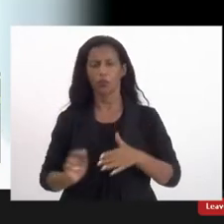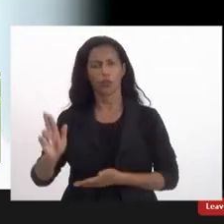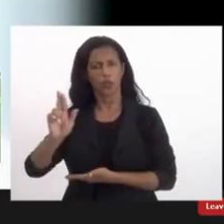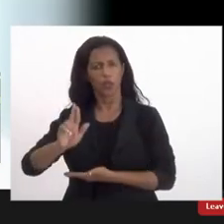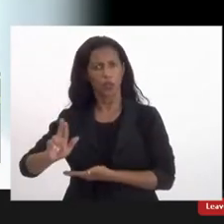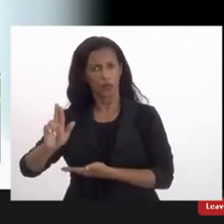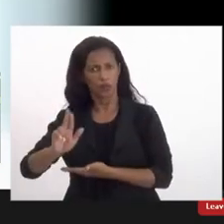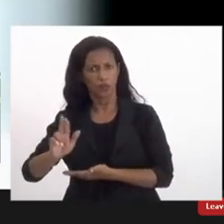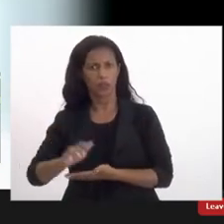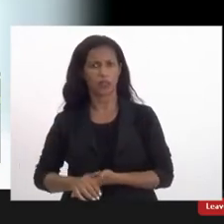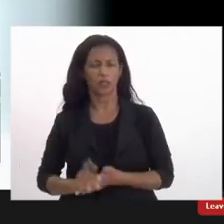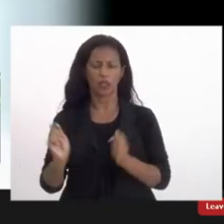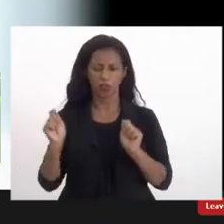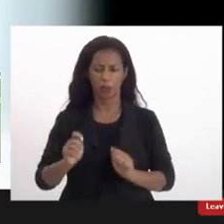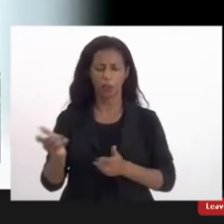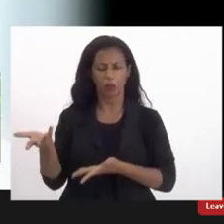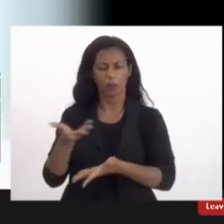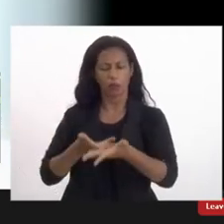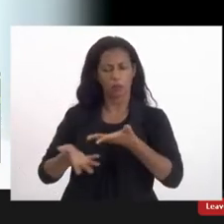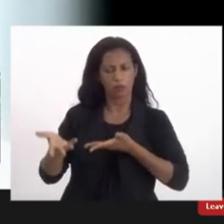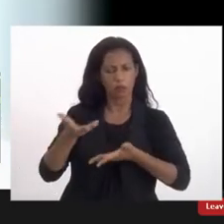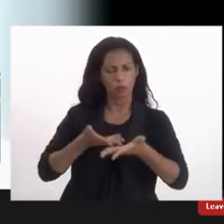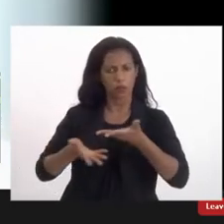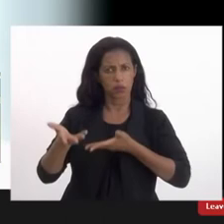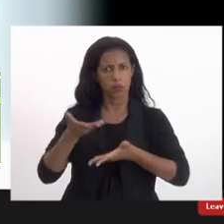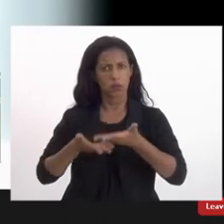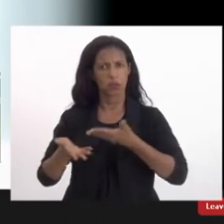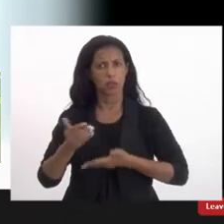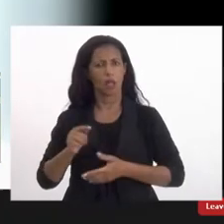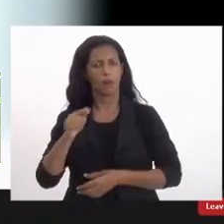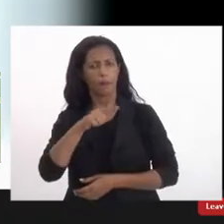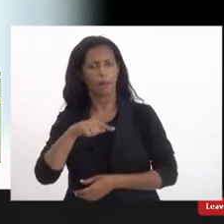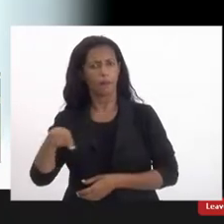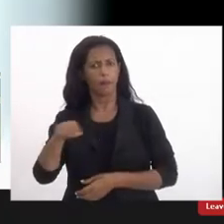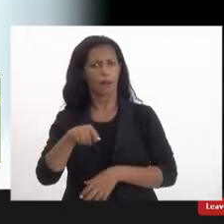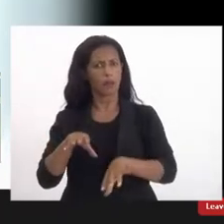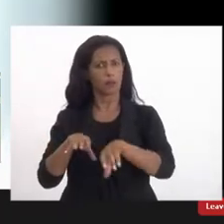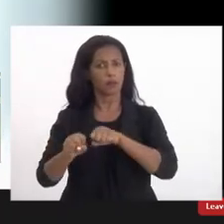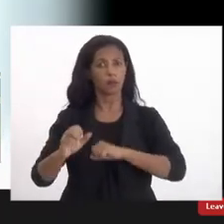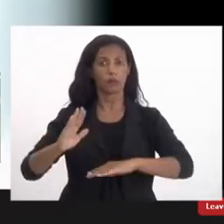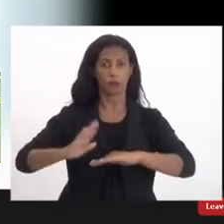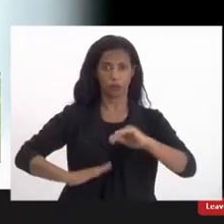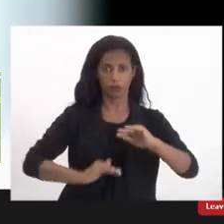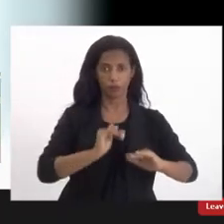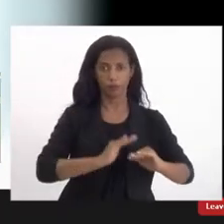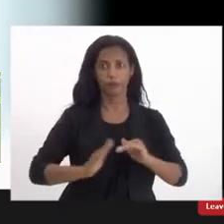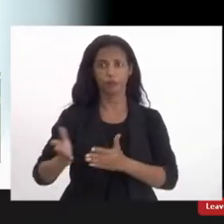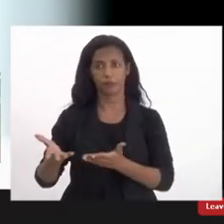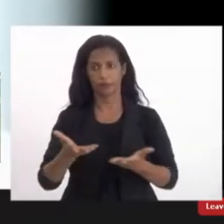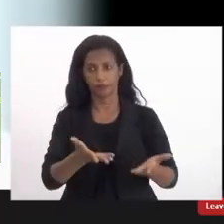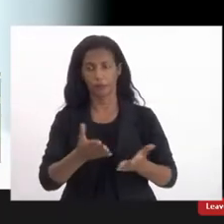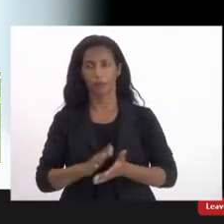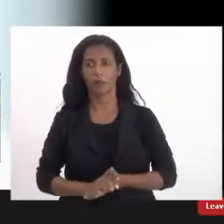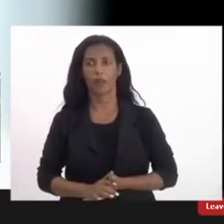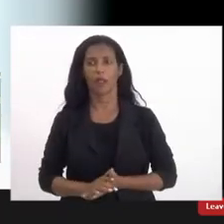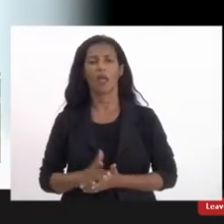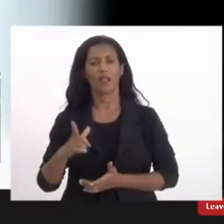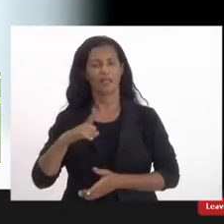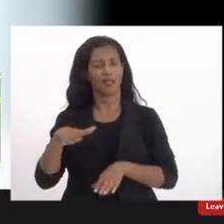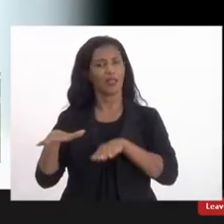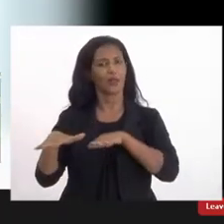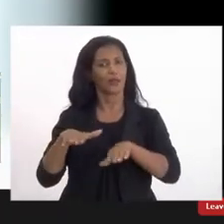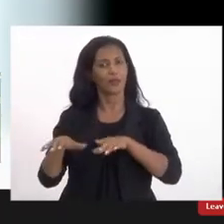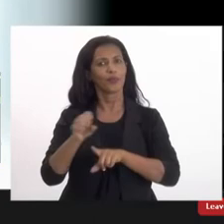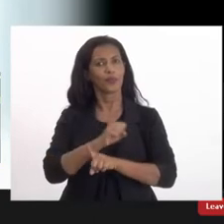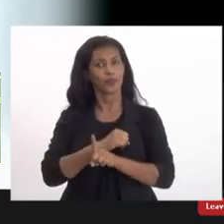federais que podem participar de acordos de cooperação para essa formação desses profissionais. A gente tem os movimentos